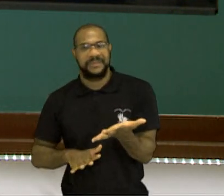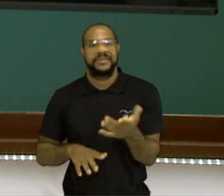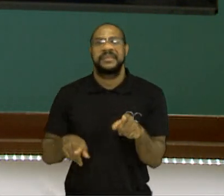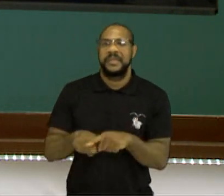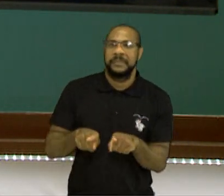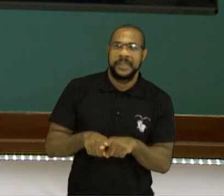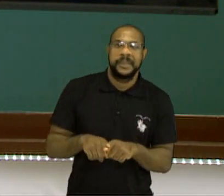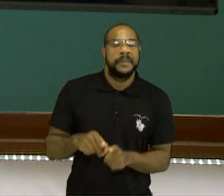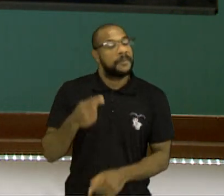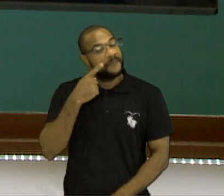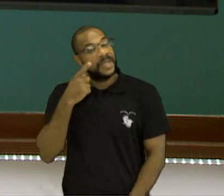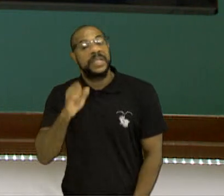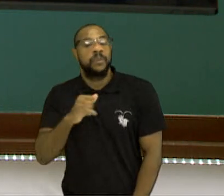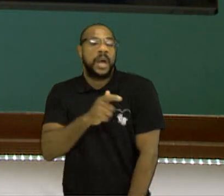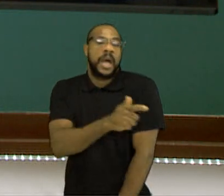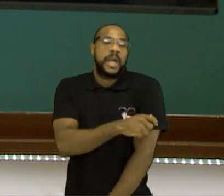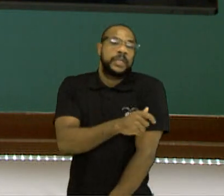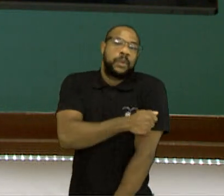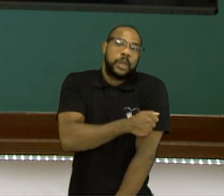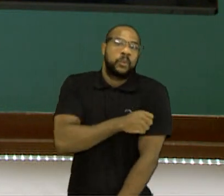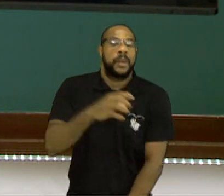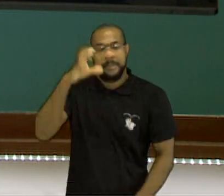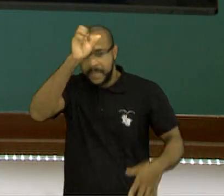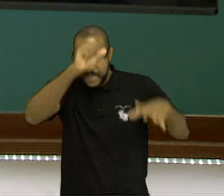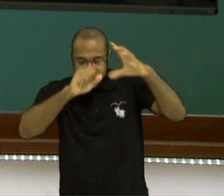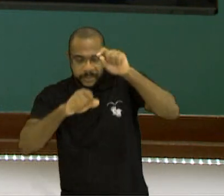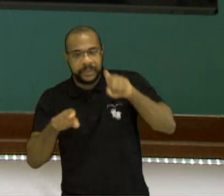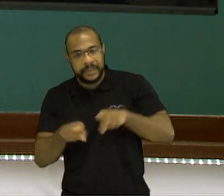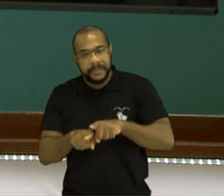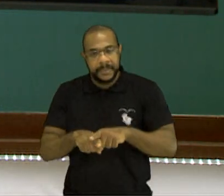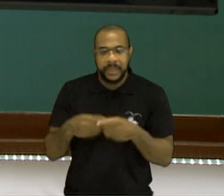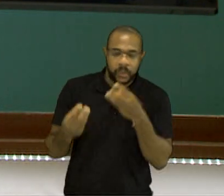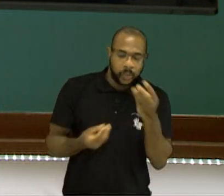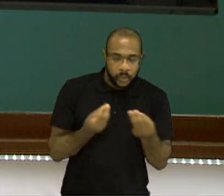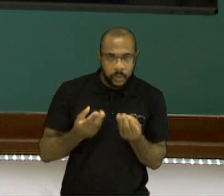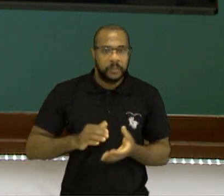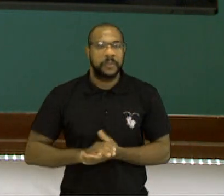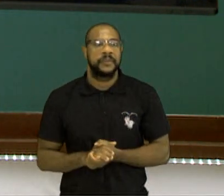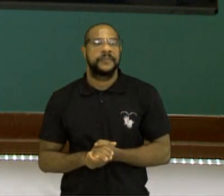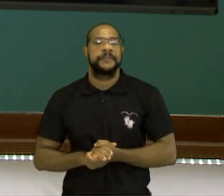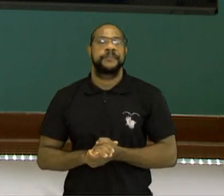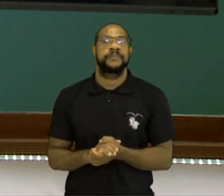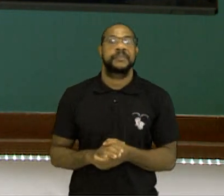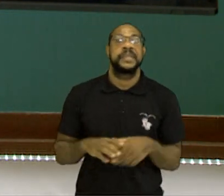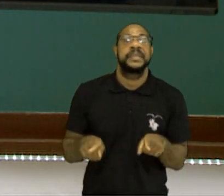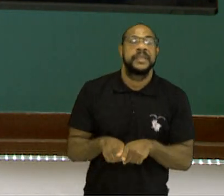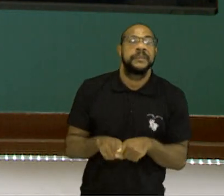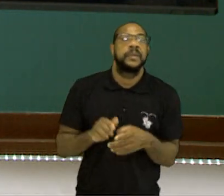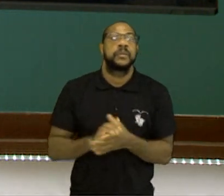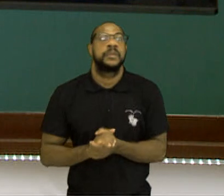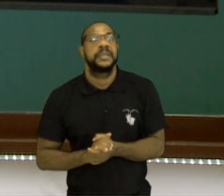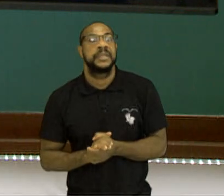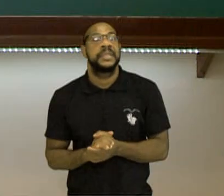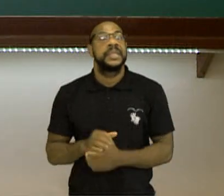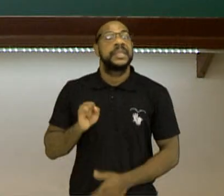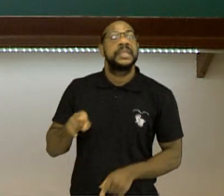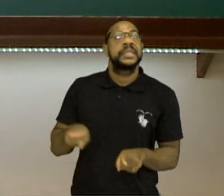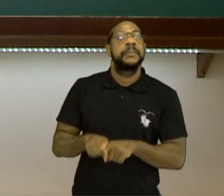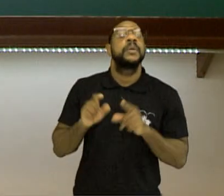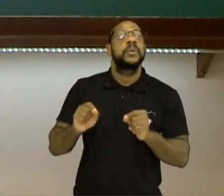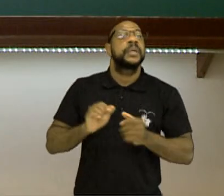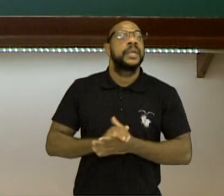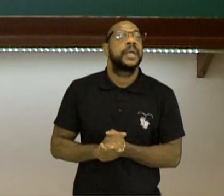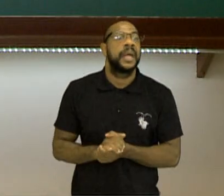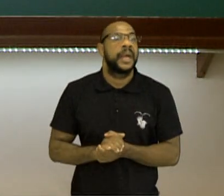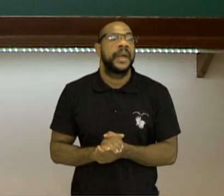final sobre a velocidade da luz, sobre a velocidade da luz e o velocidade do som, se referindo, por exemplo,